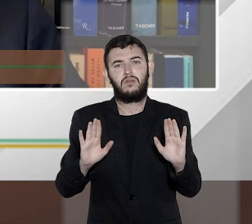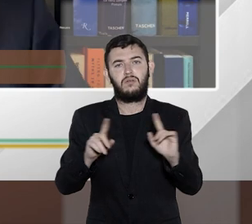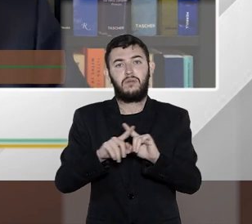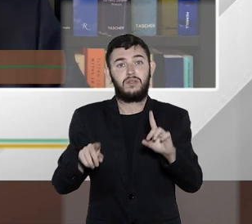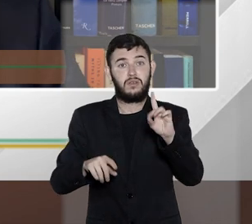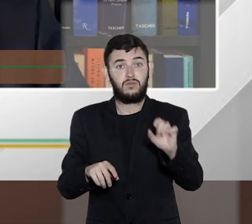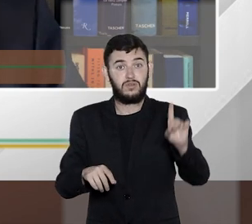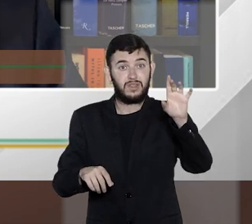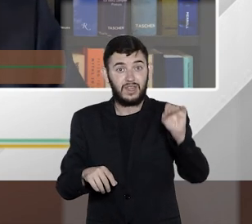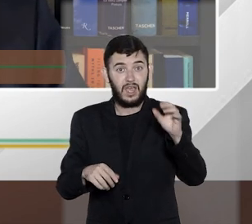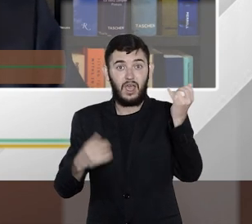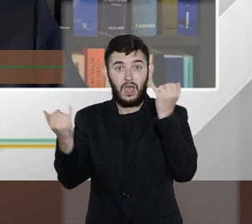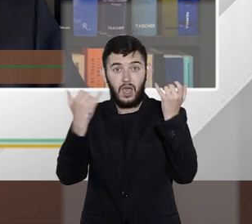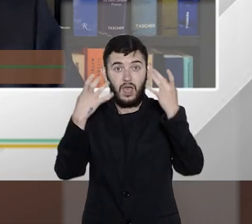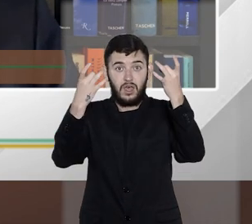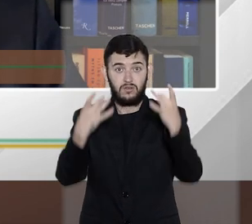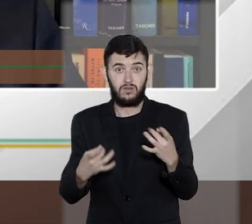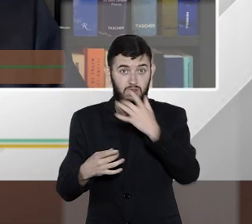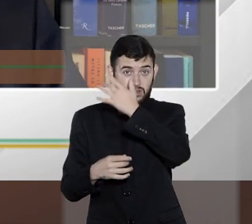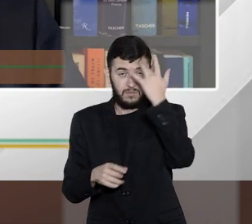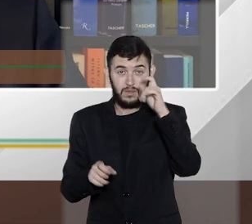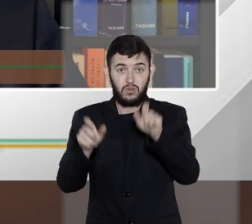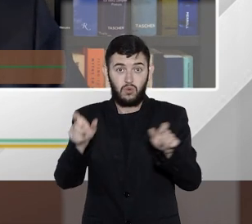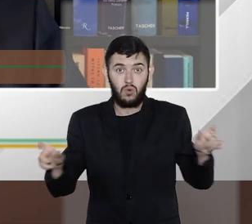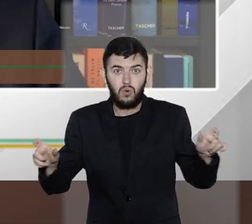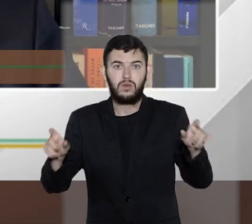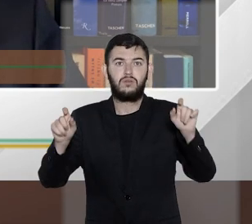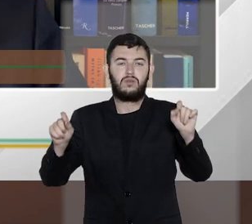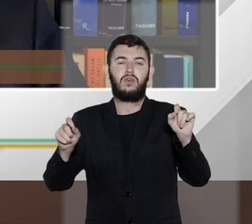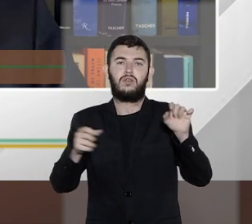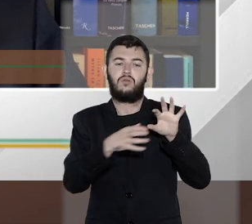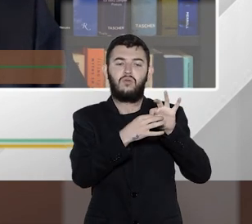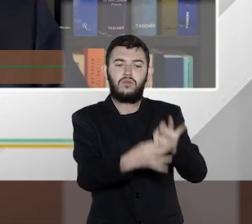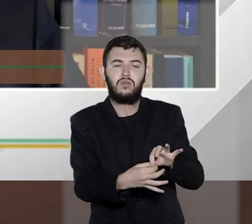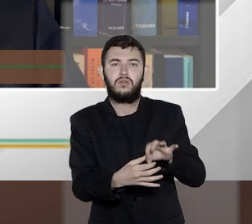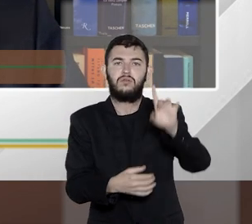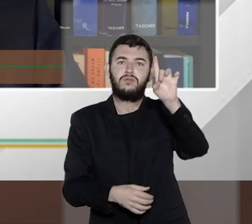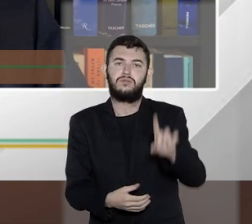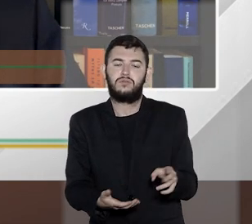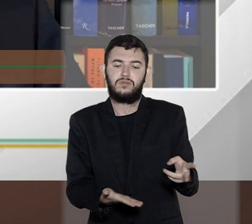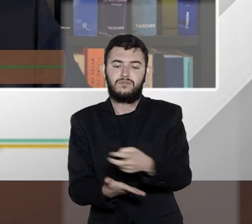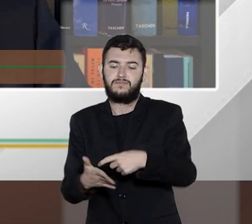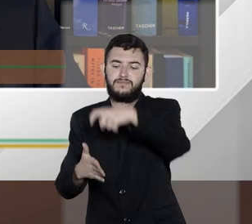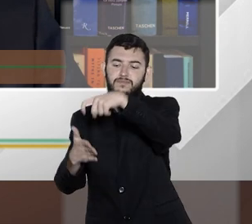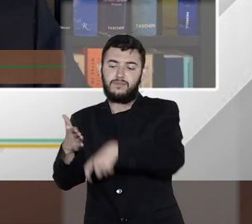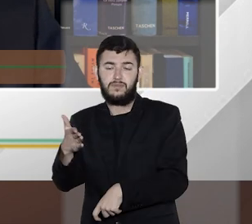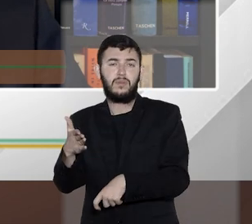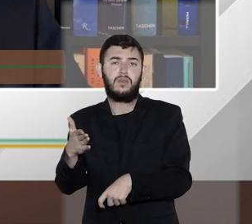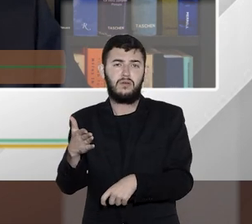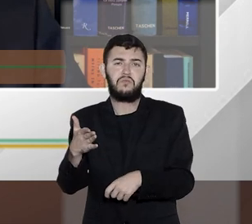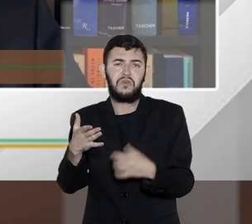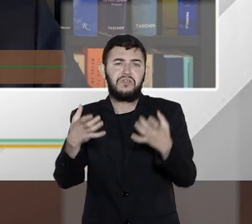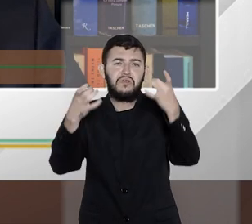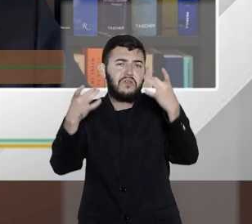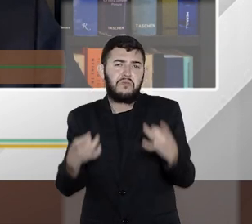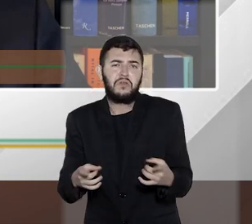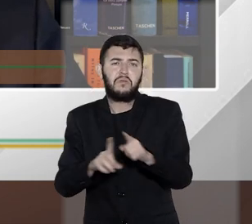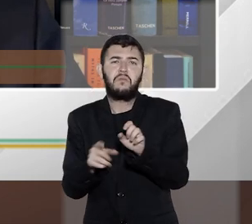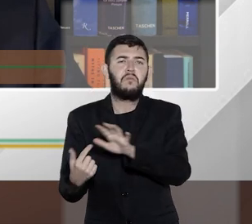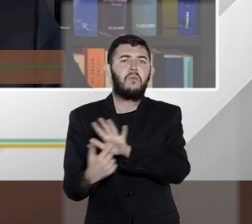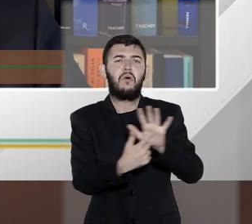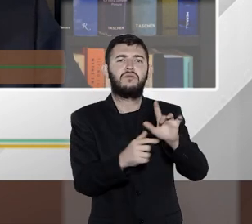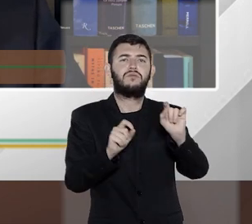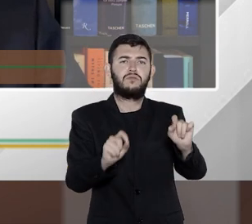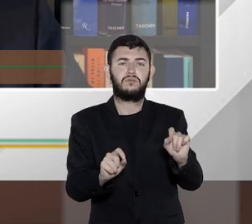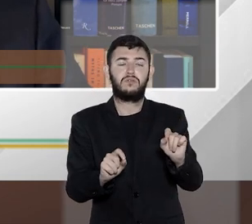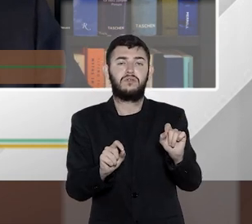são arrasados para dentro do direito tributário porque funcionam ali como elementos que, como eu disse, dão um signo de capacidade